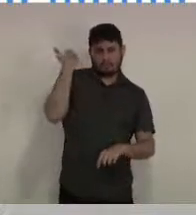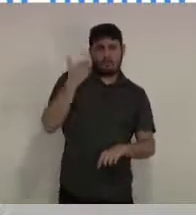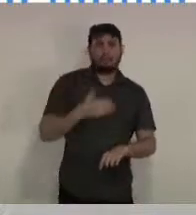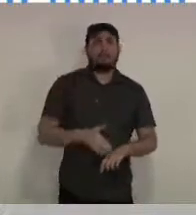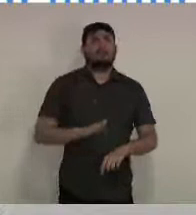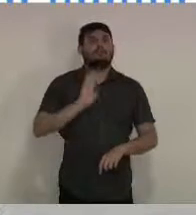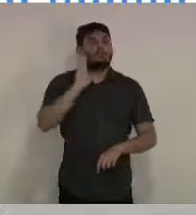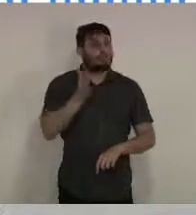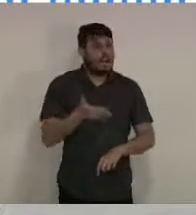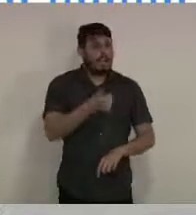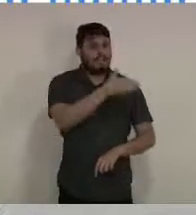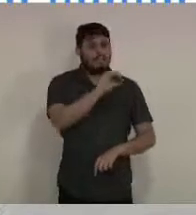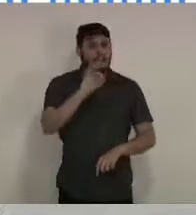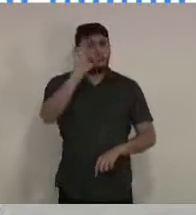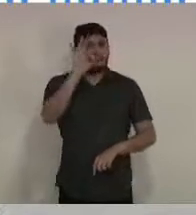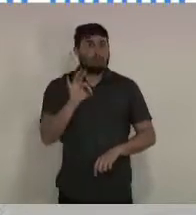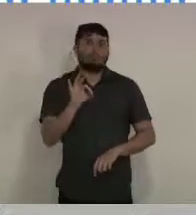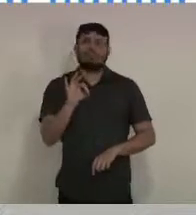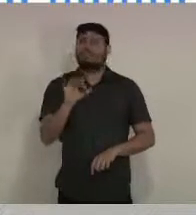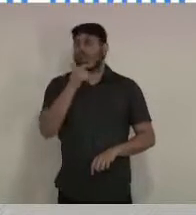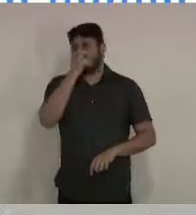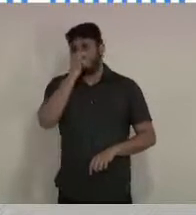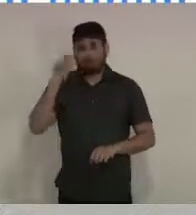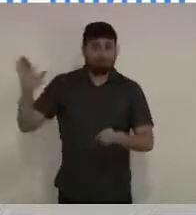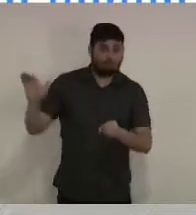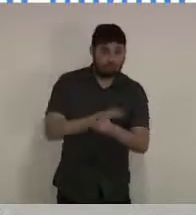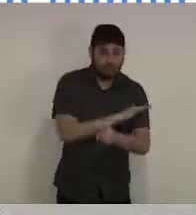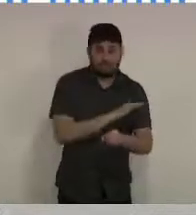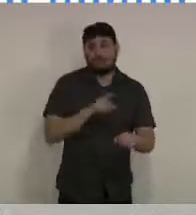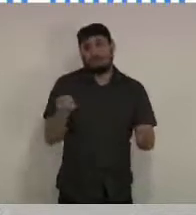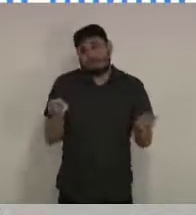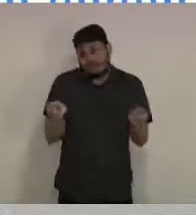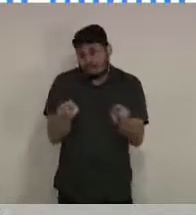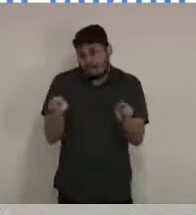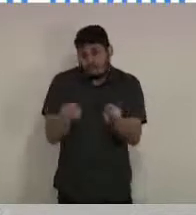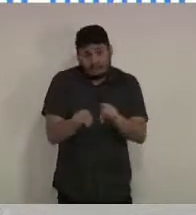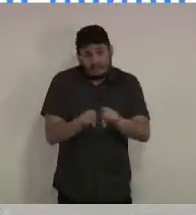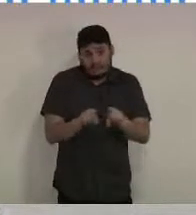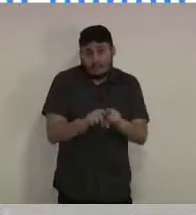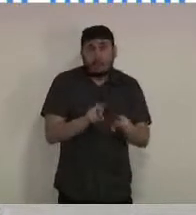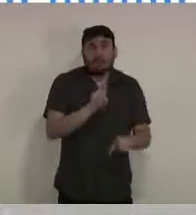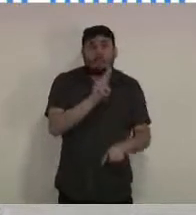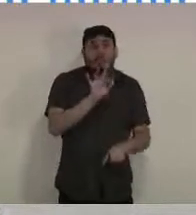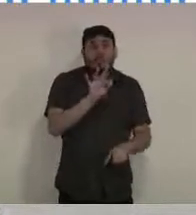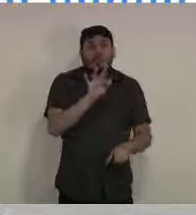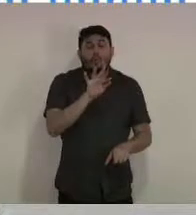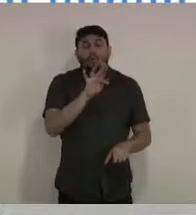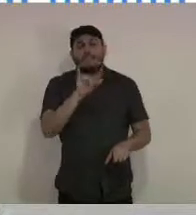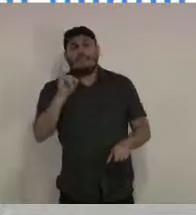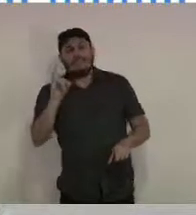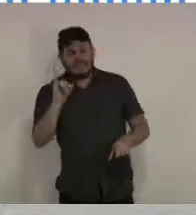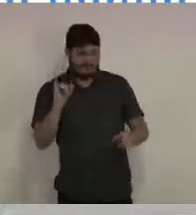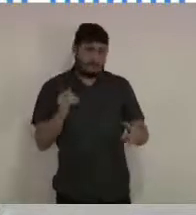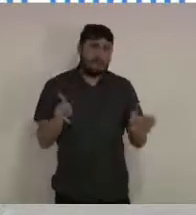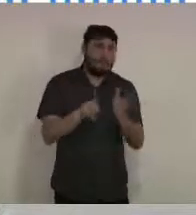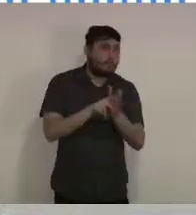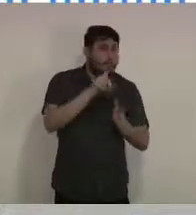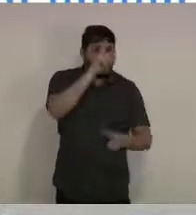100%, o que faz com que nossas unidades, sobretudo de semi-intensiva, como é o exemplo do Manuel Afonso,